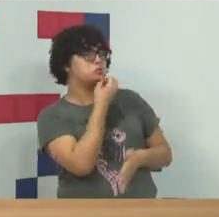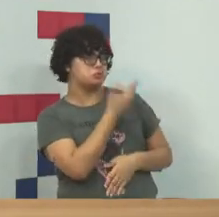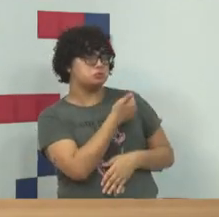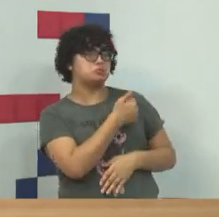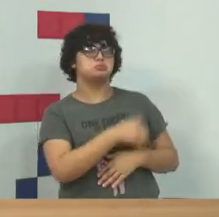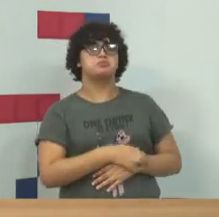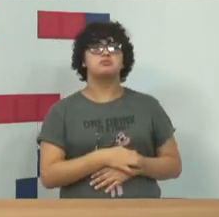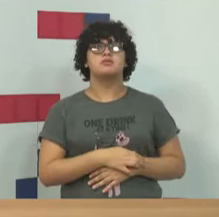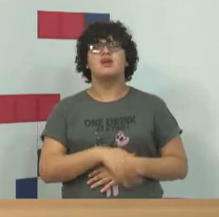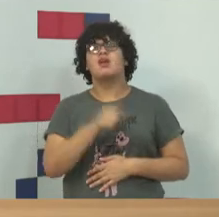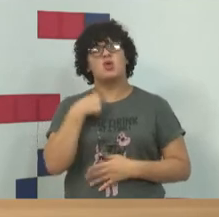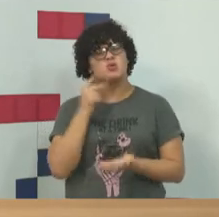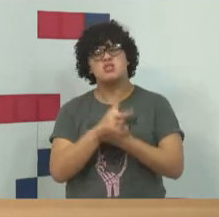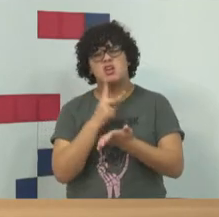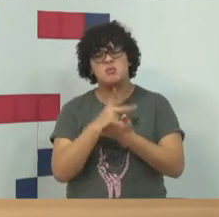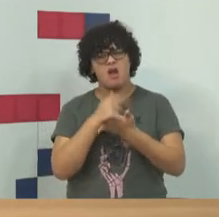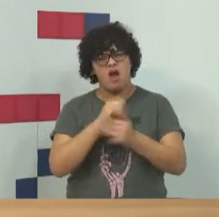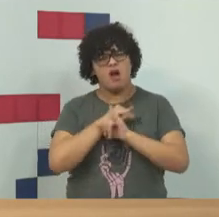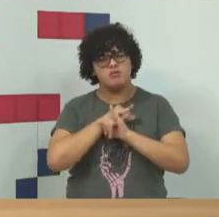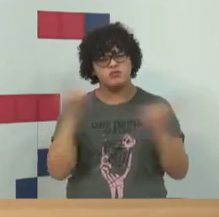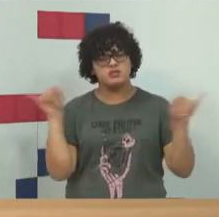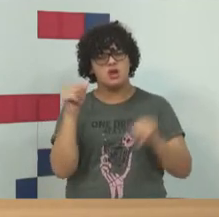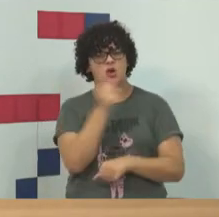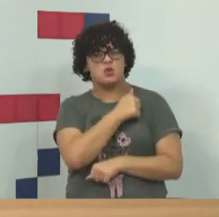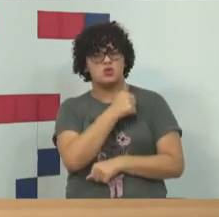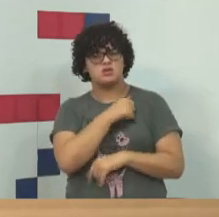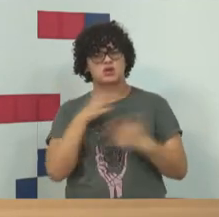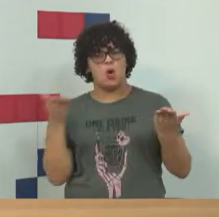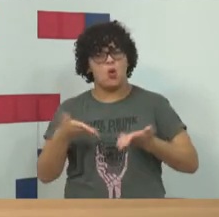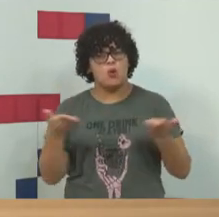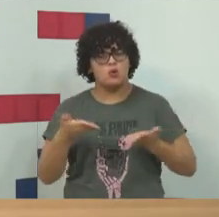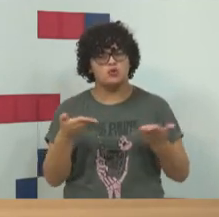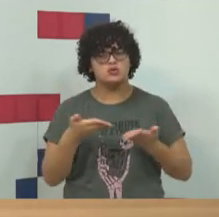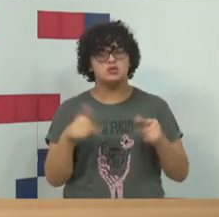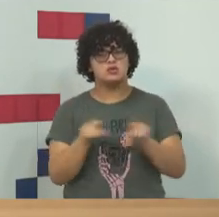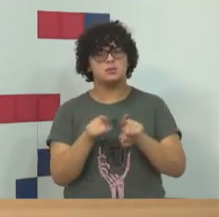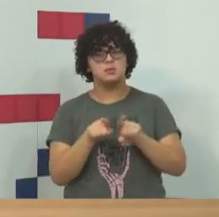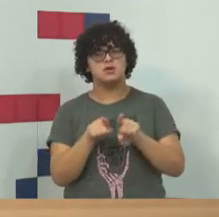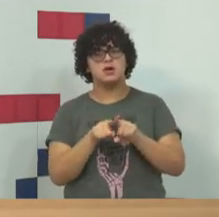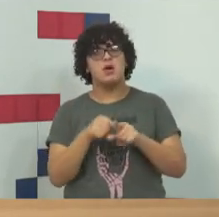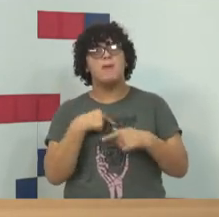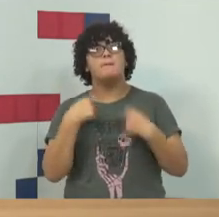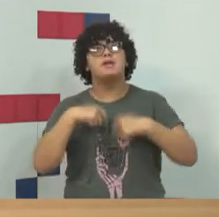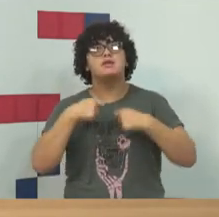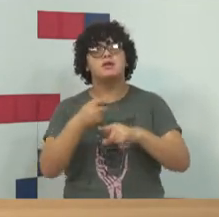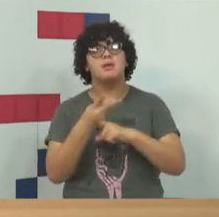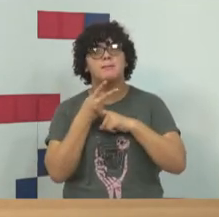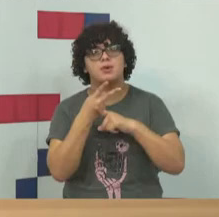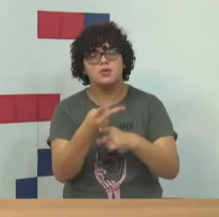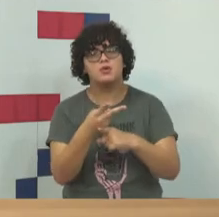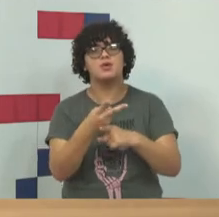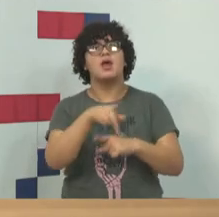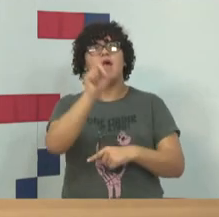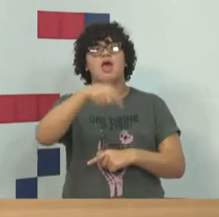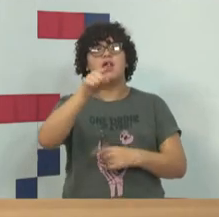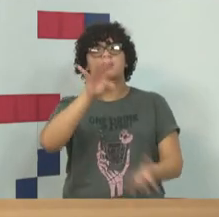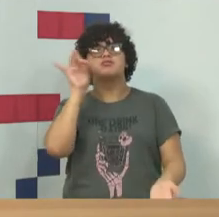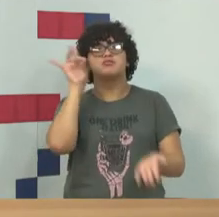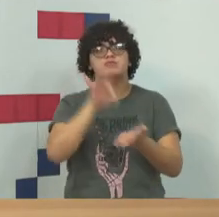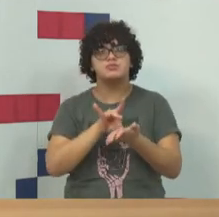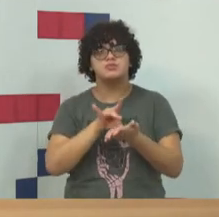O que eu sempre falo para os meus alunos, e acho que já falei hoje, procure a raiz da informação.